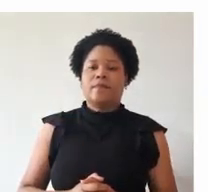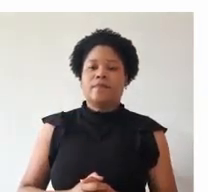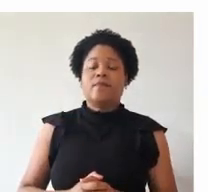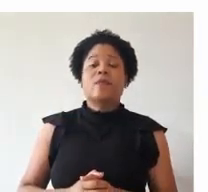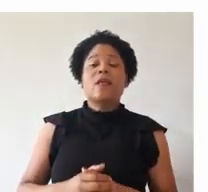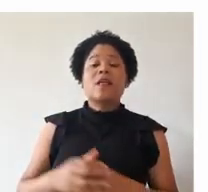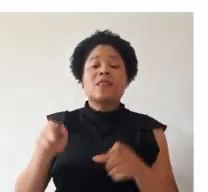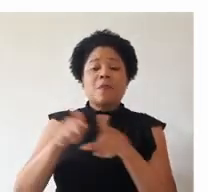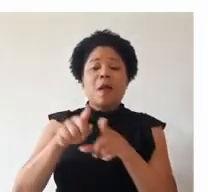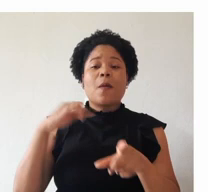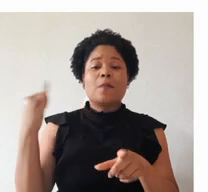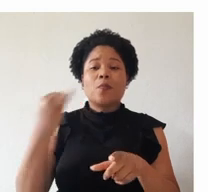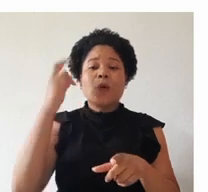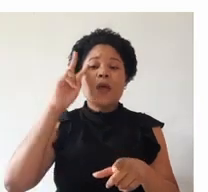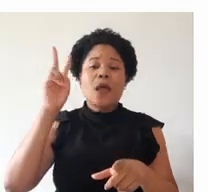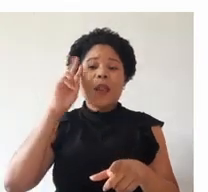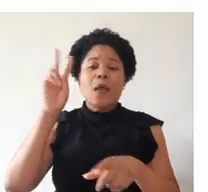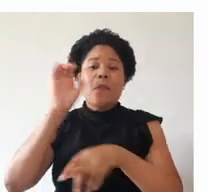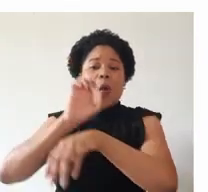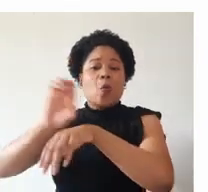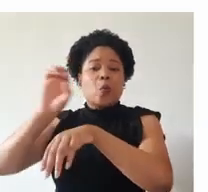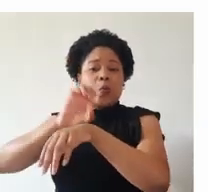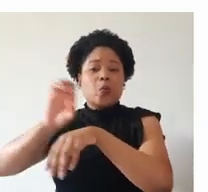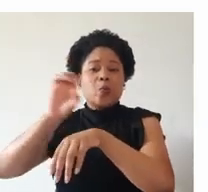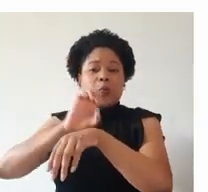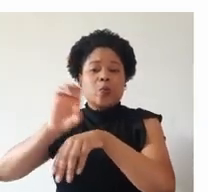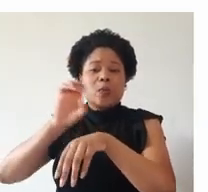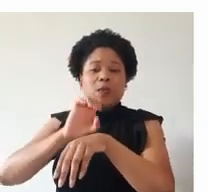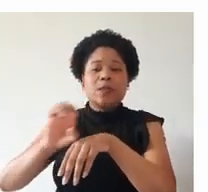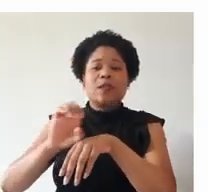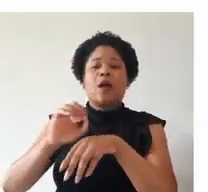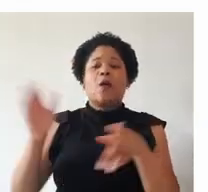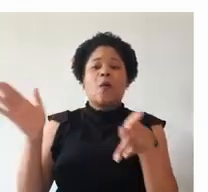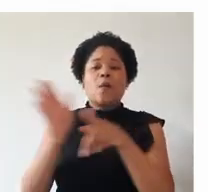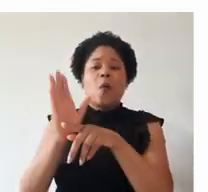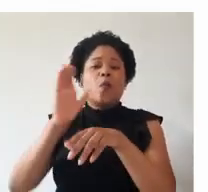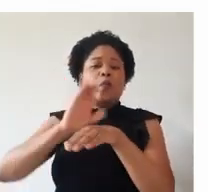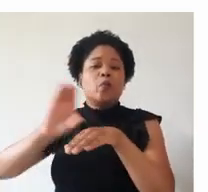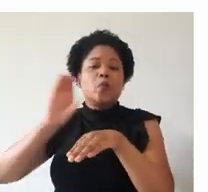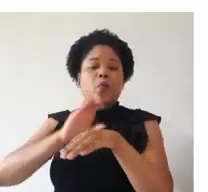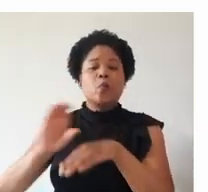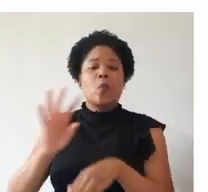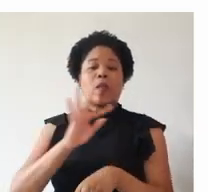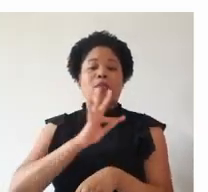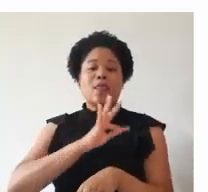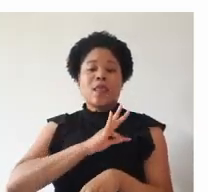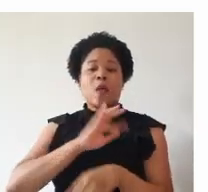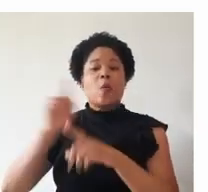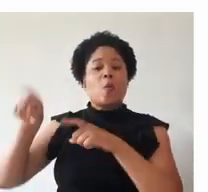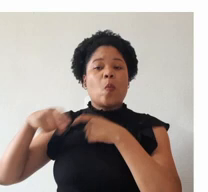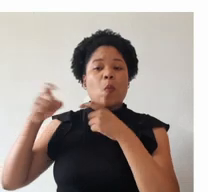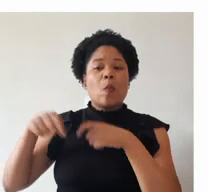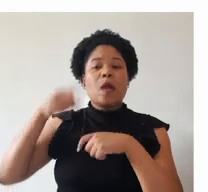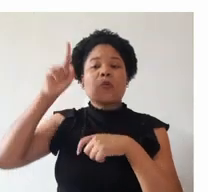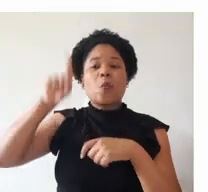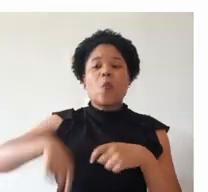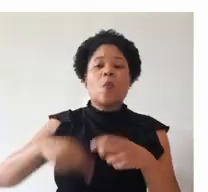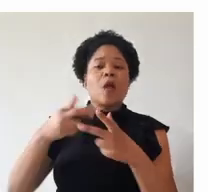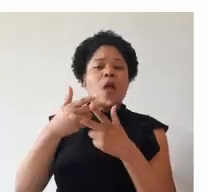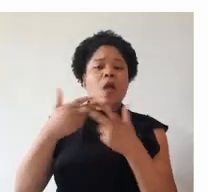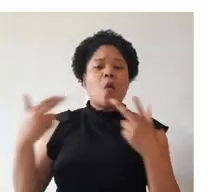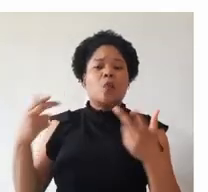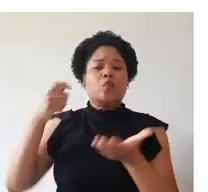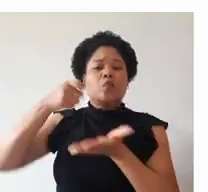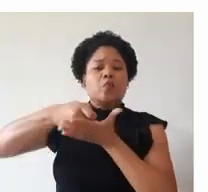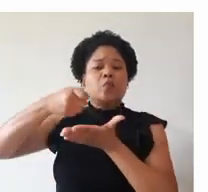Vale lembrar que o estágio supervisionado do curso técnico em agropecuária é uma atividade